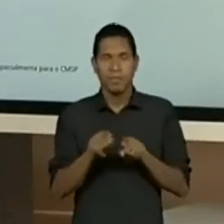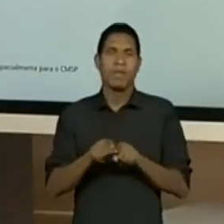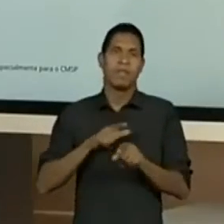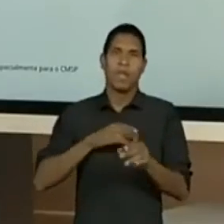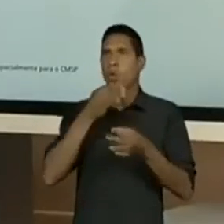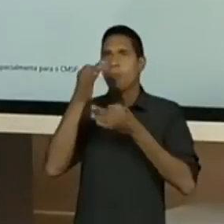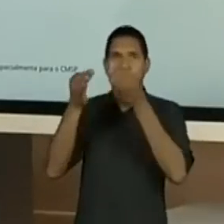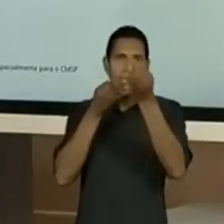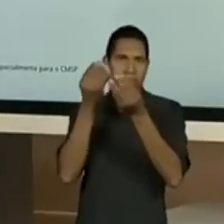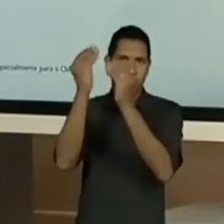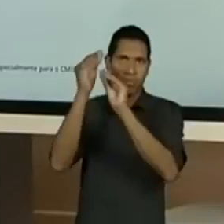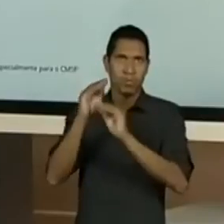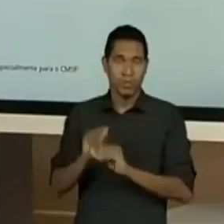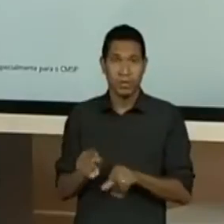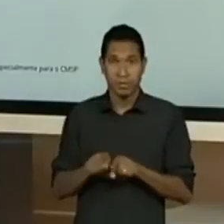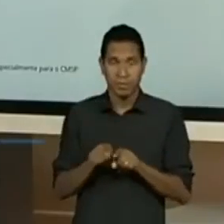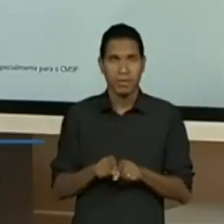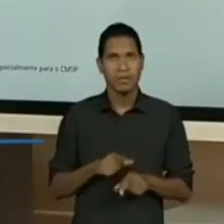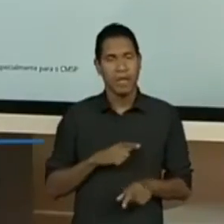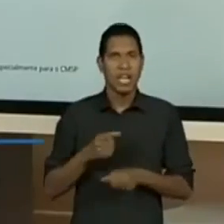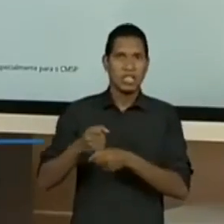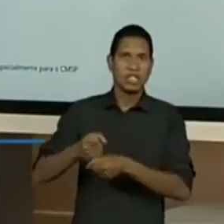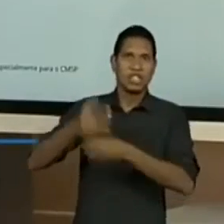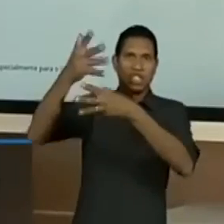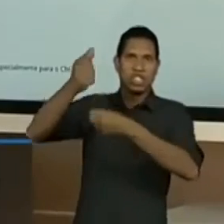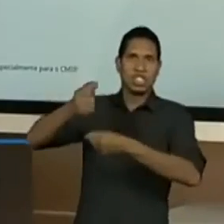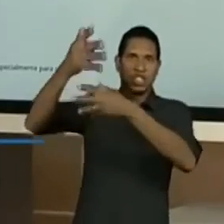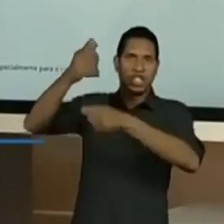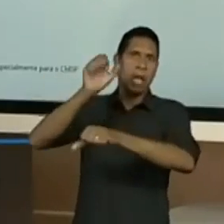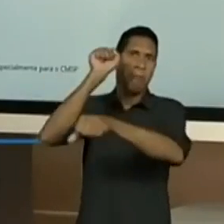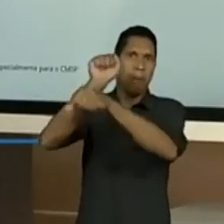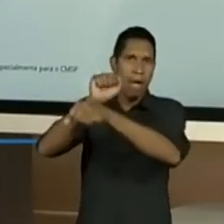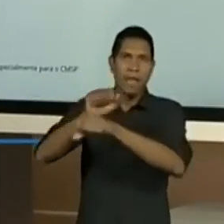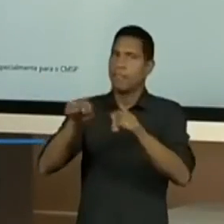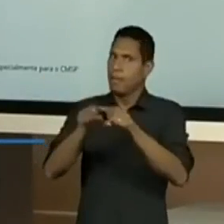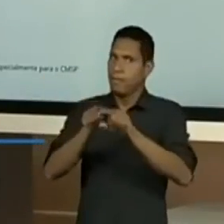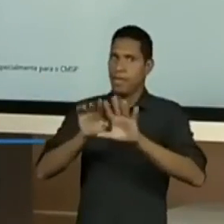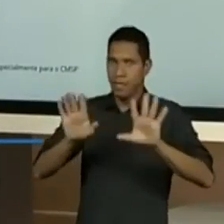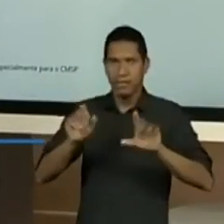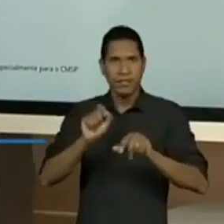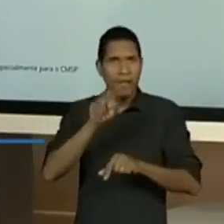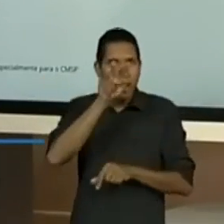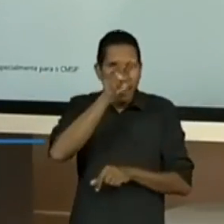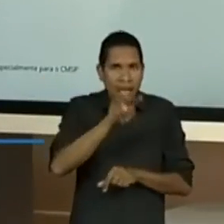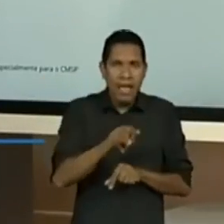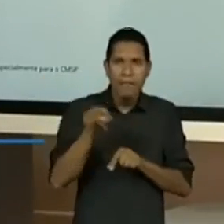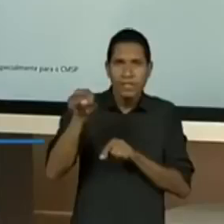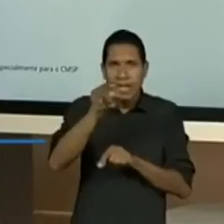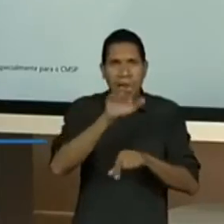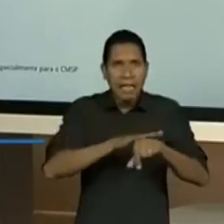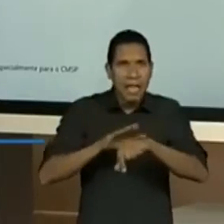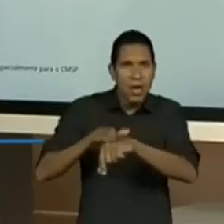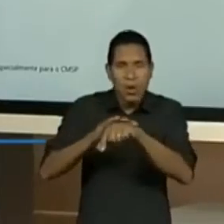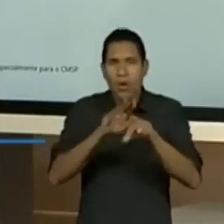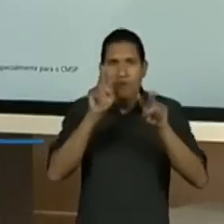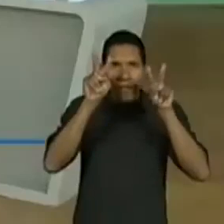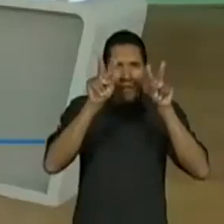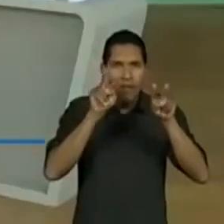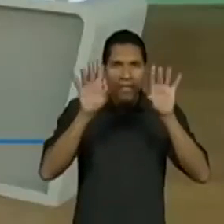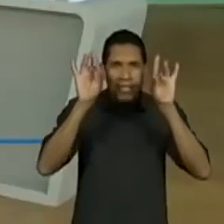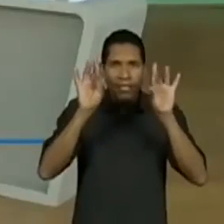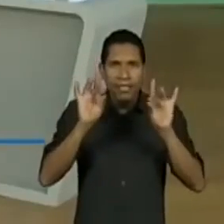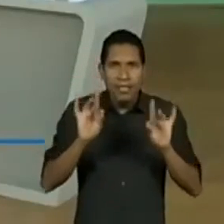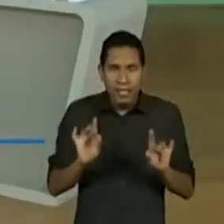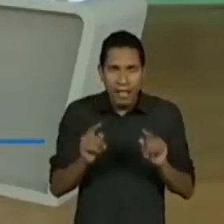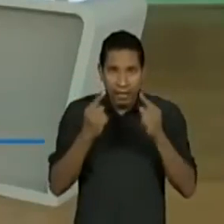É até uma boa se vocês darem uma parada no chat. Porque é legal que vocês sintam, vejam, observem todos os detalhes. Então, vamos